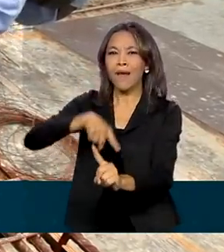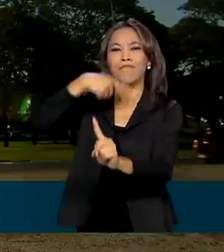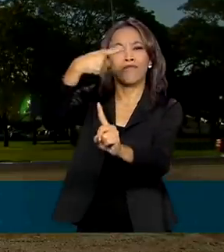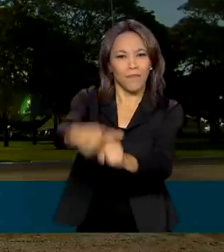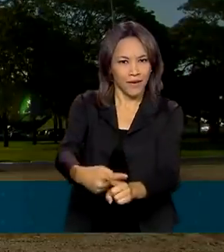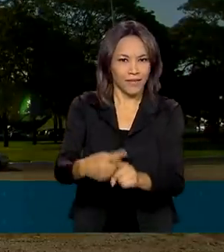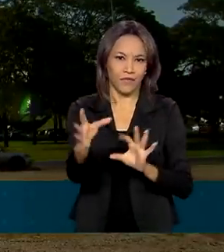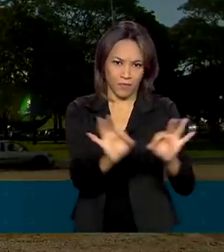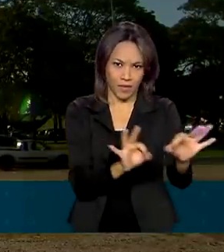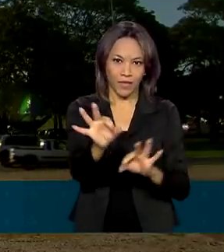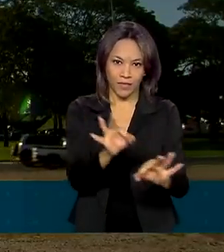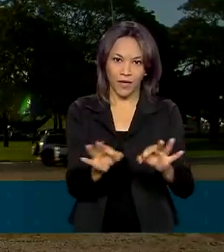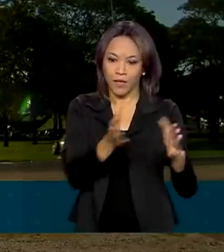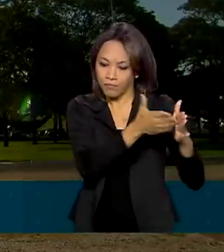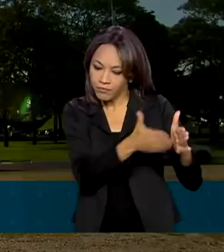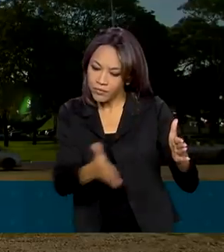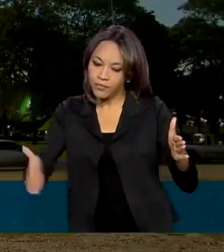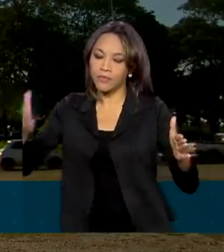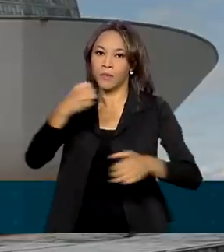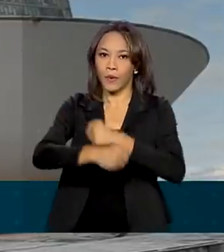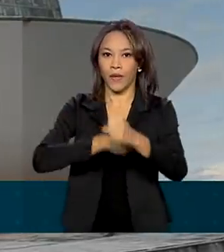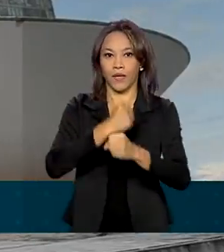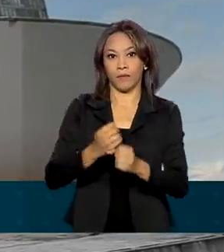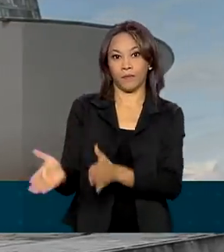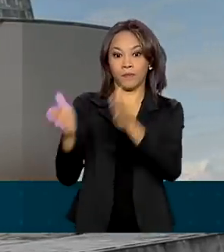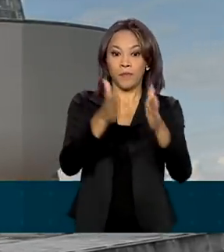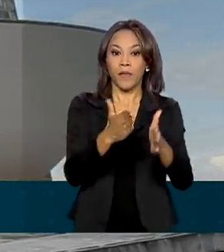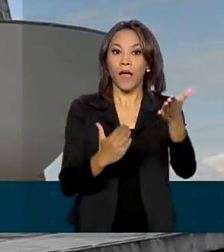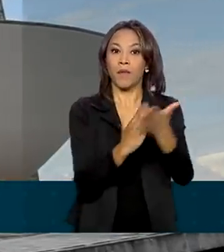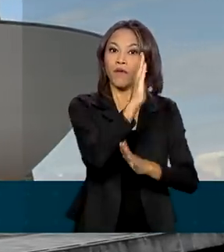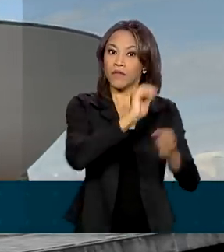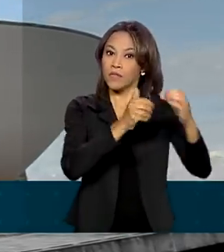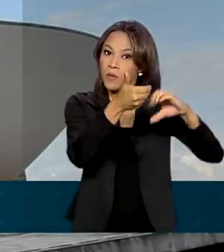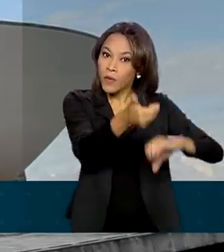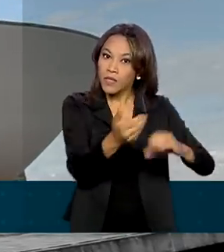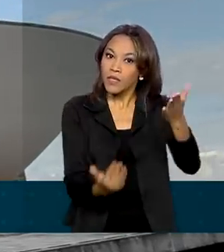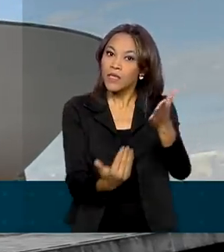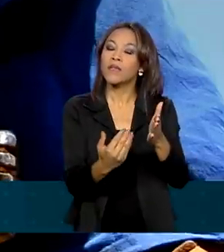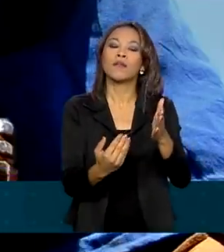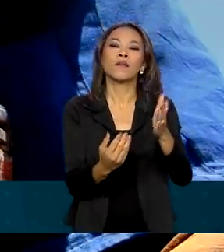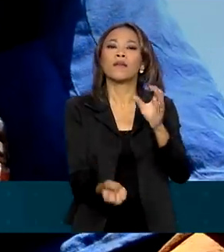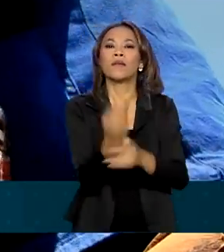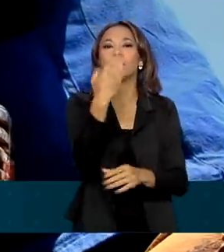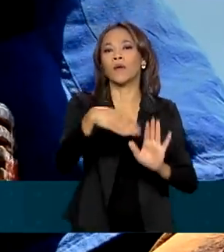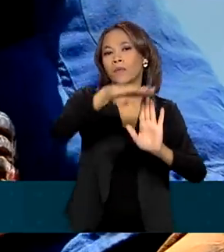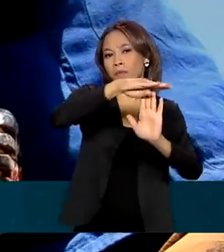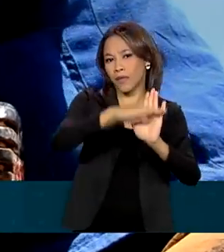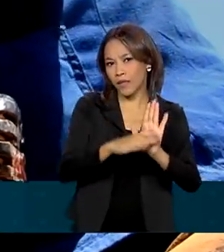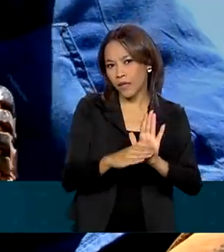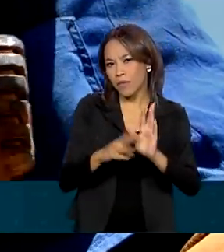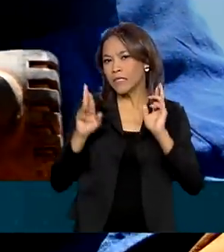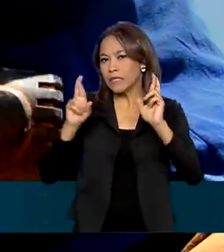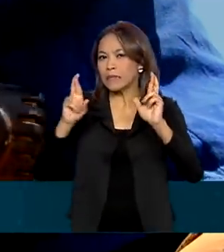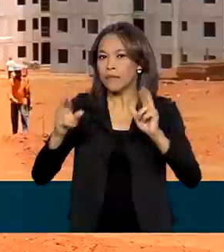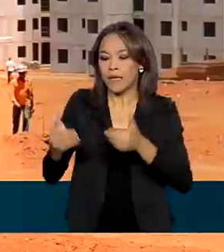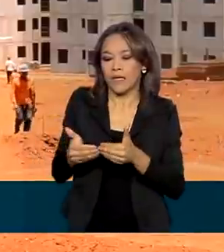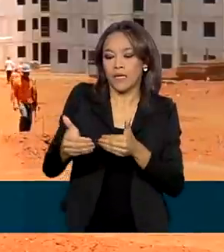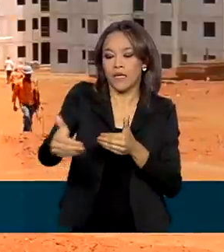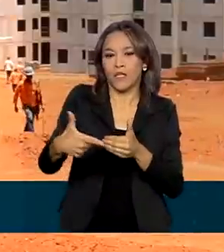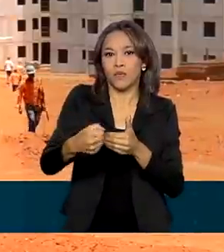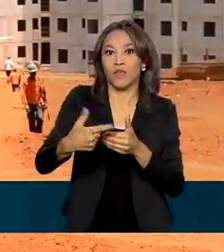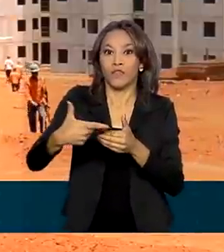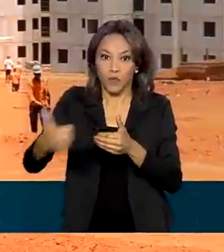para o ano. Com a aprovação no Congresso Nacional do projeto que cria a Casa Verde Amarela, a previsão é de que em 2021